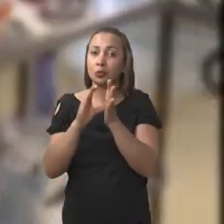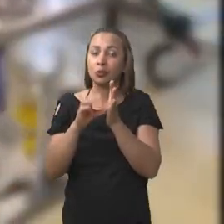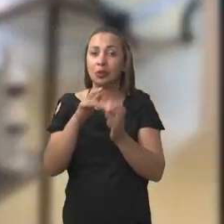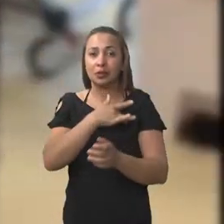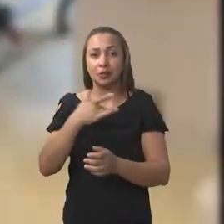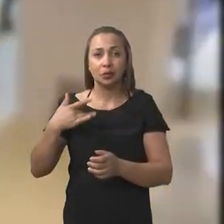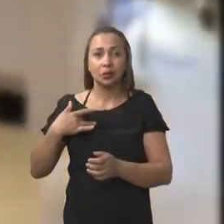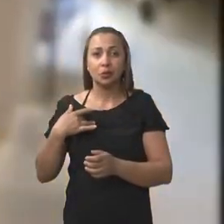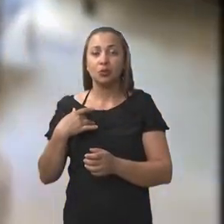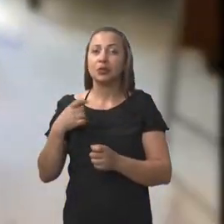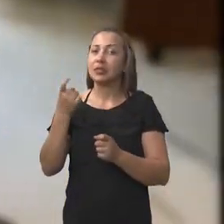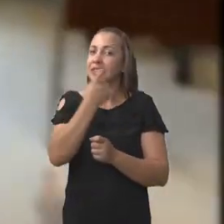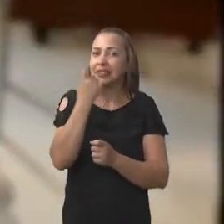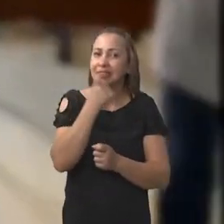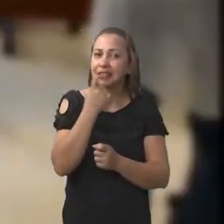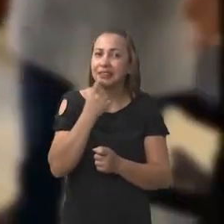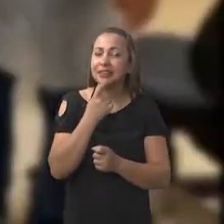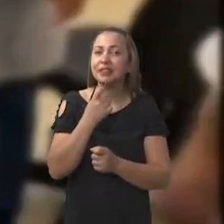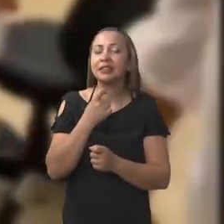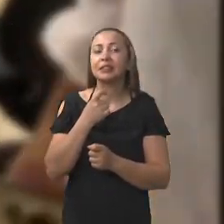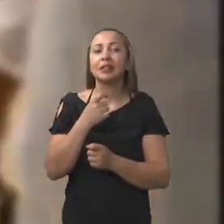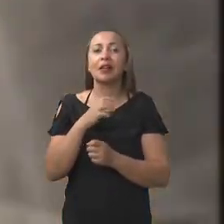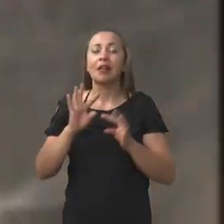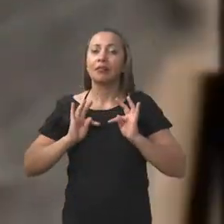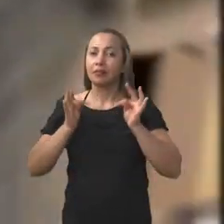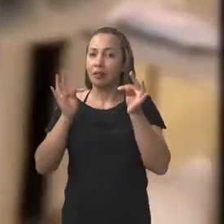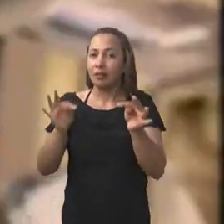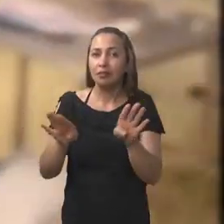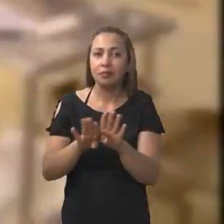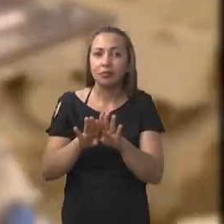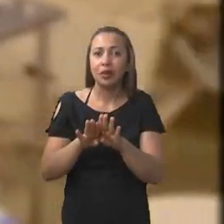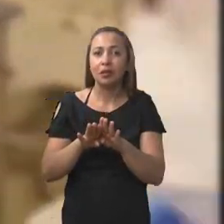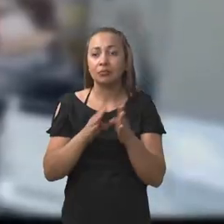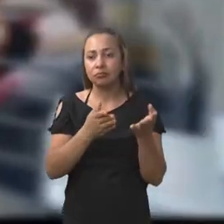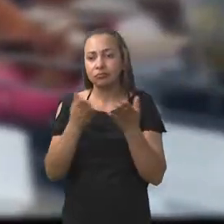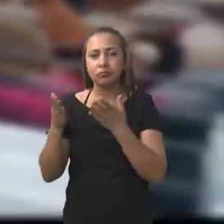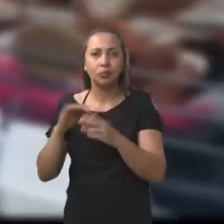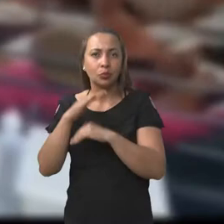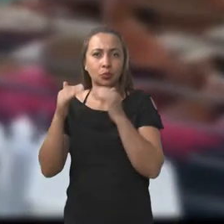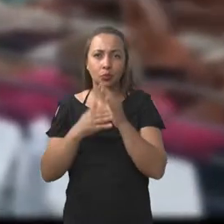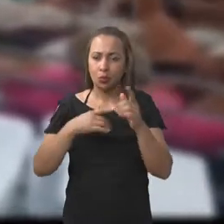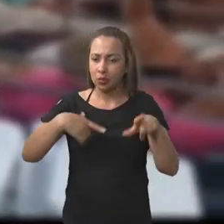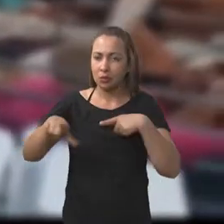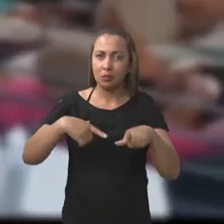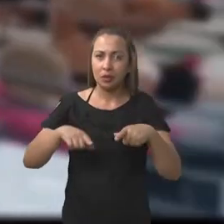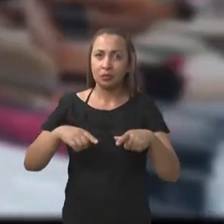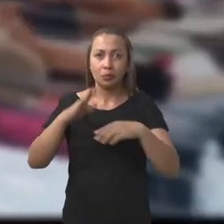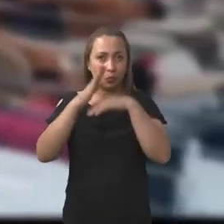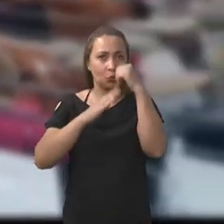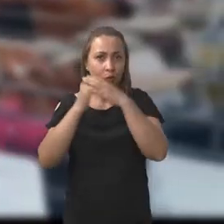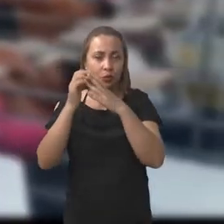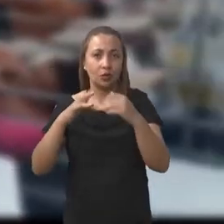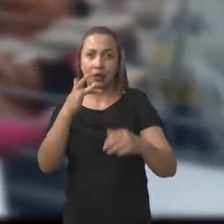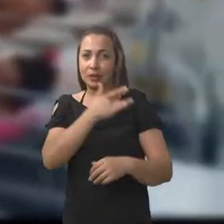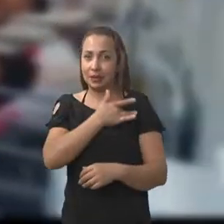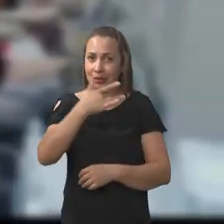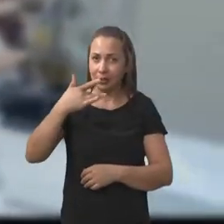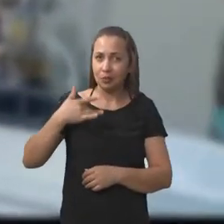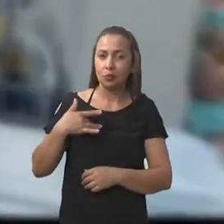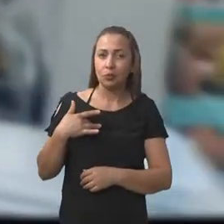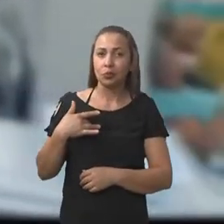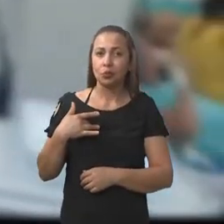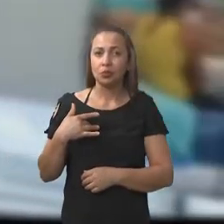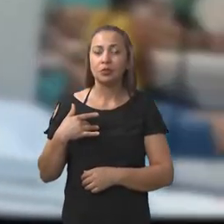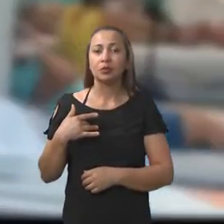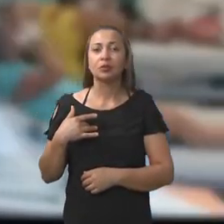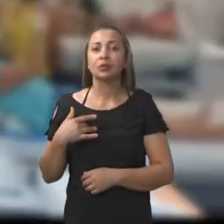técnico de enfermagem, dentistas, teve recepcionistas também. Todos os trabalhadores da unidade que a gente